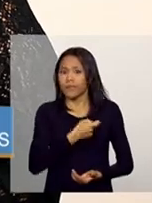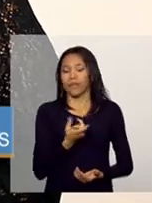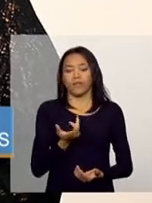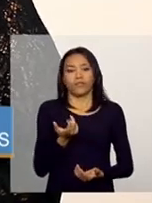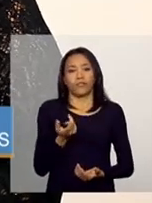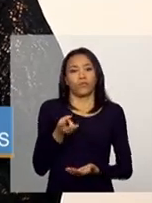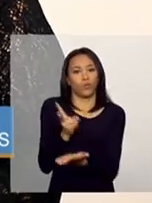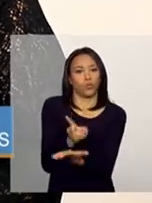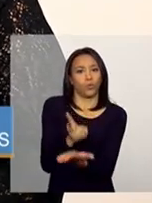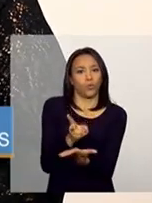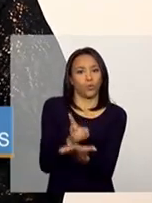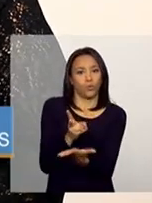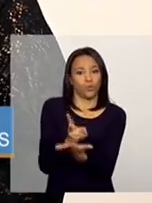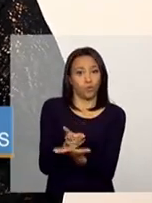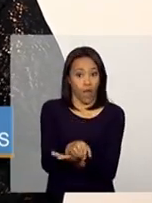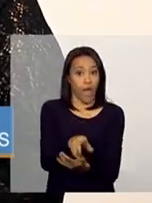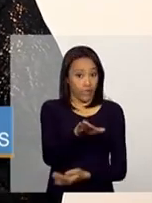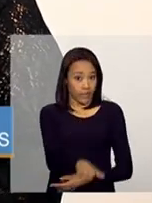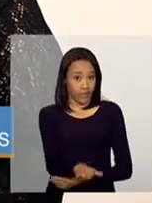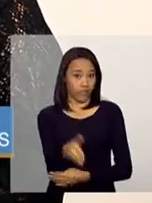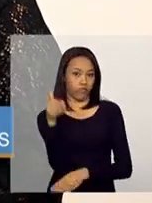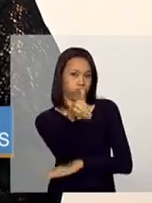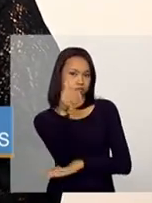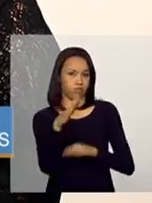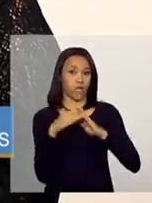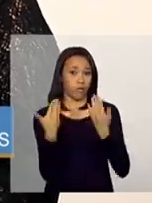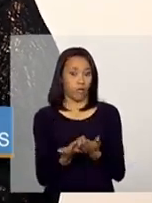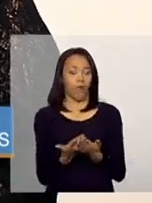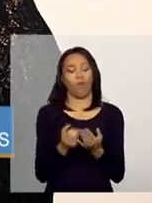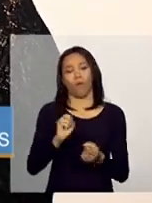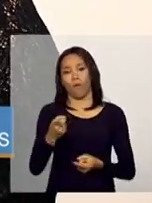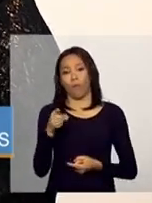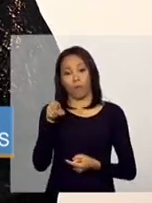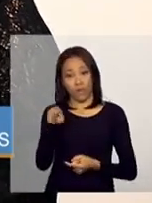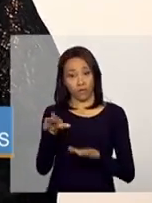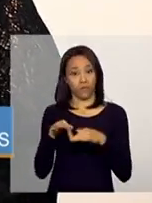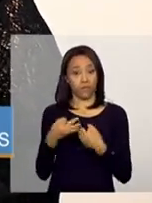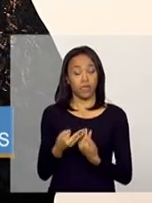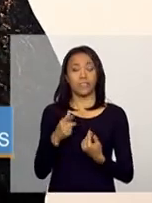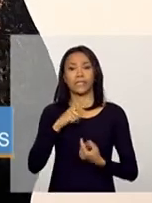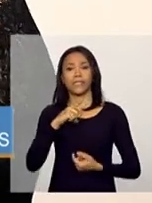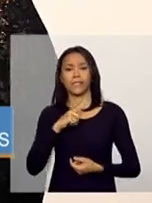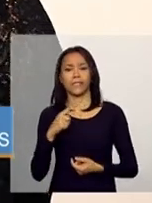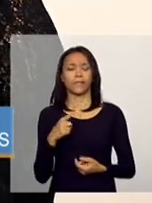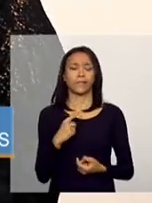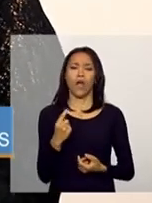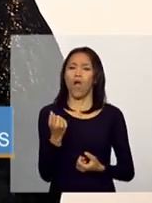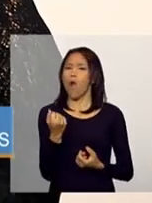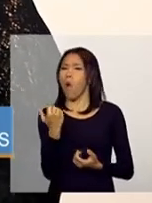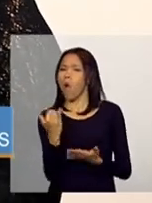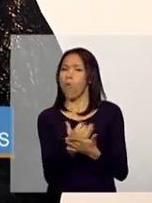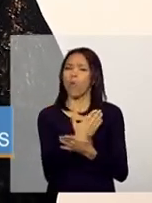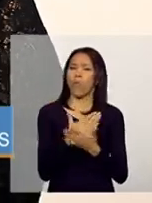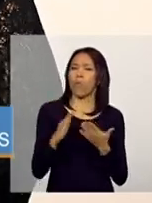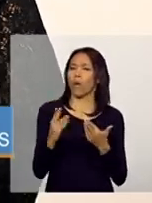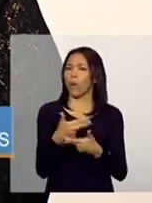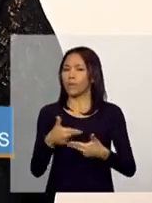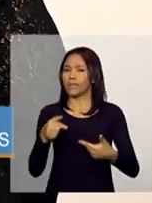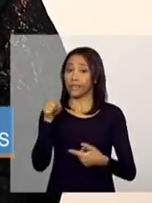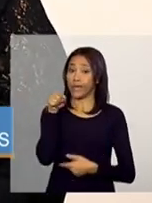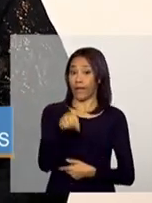permanência da sua criança na escola, ou que ela tem pequenas situações que essa criança se encontra